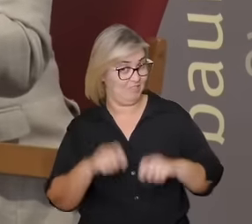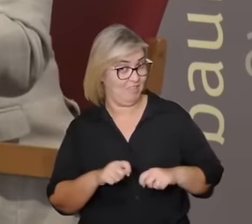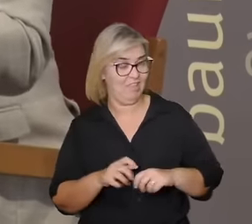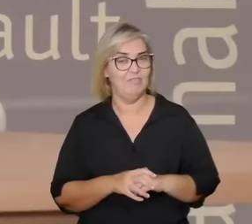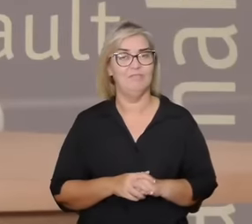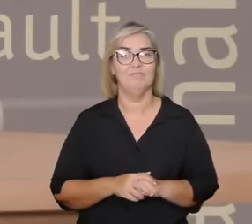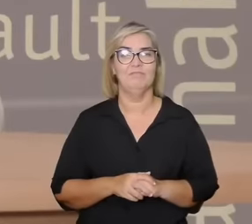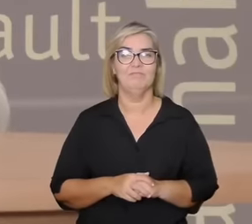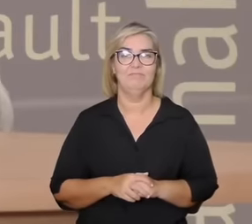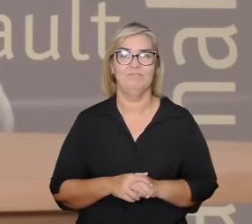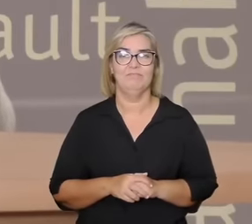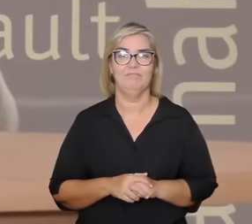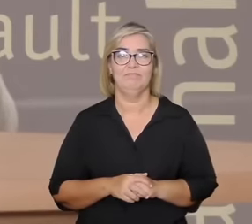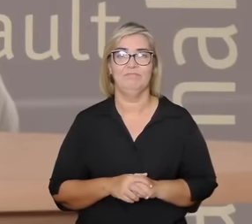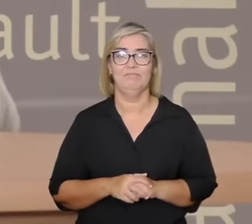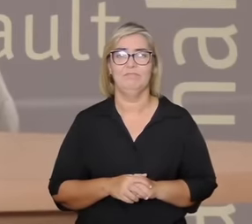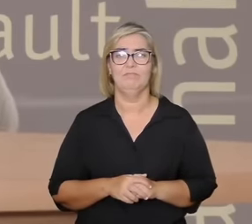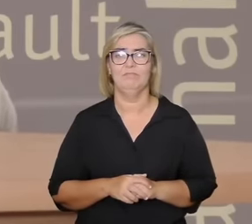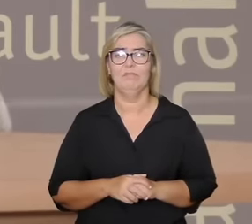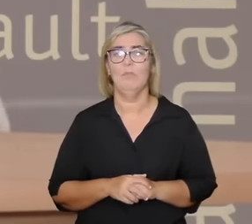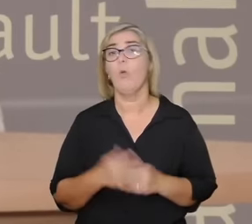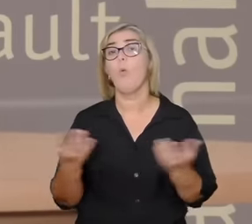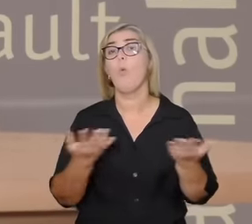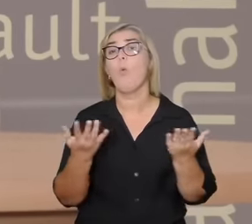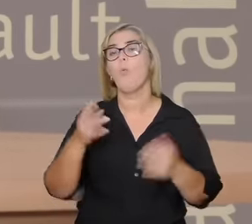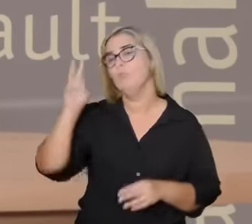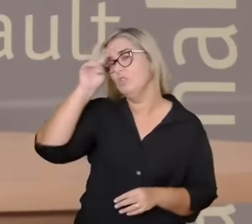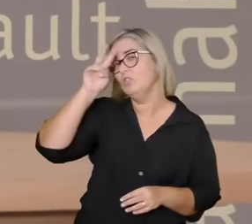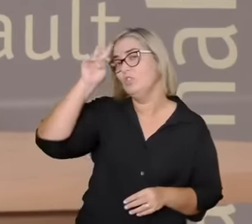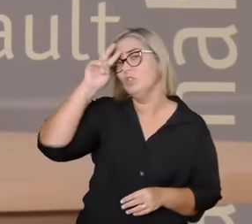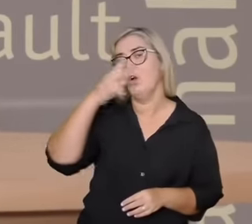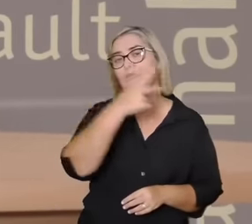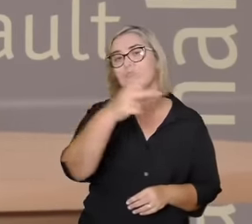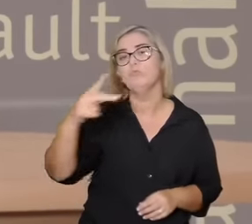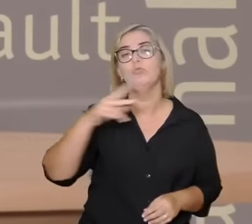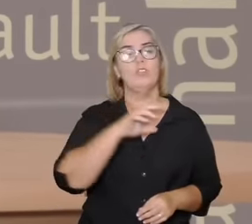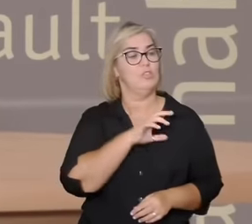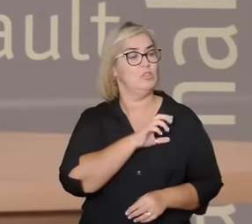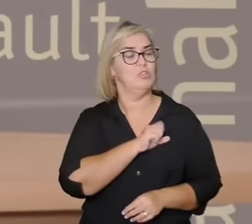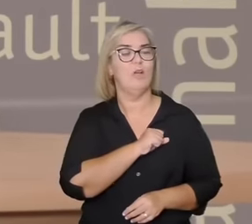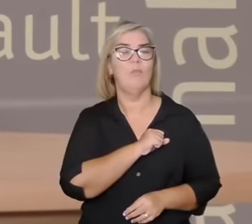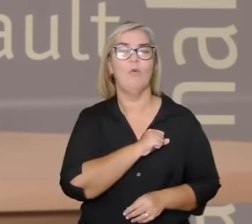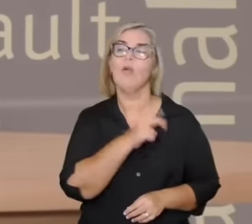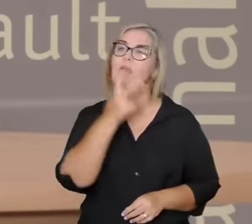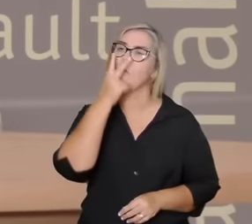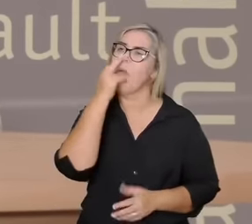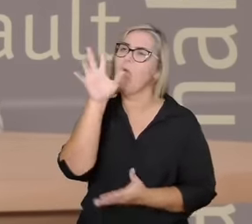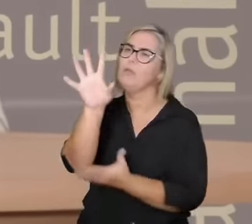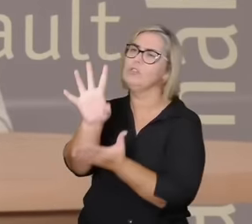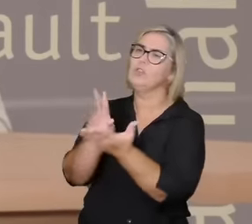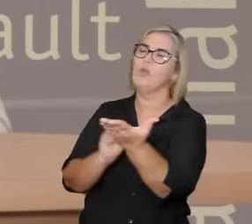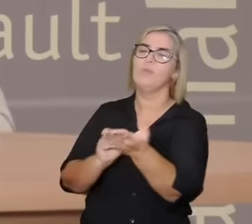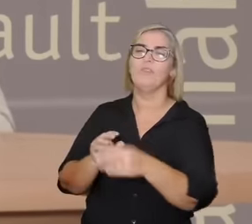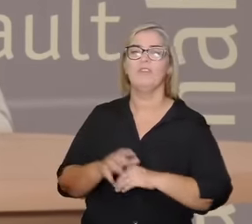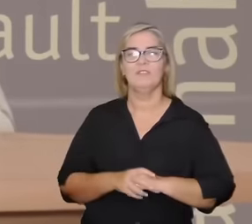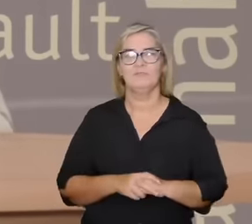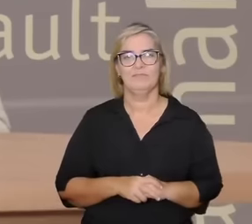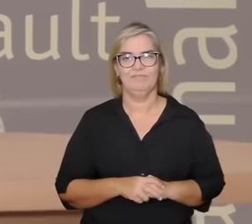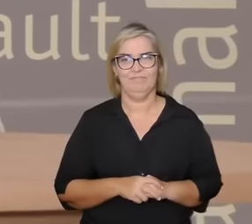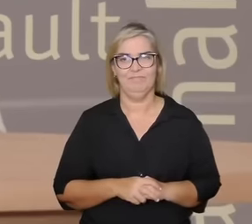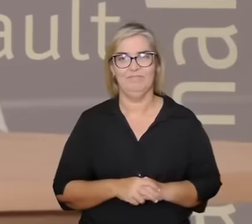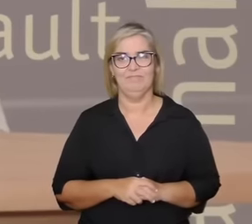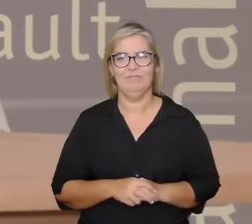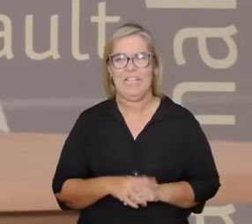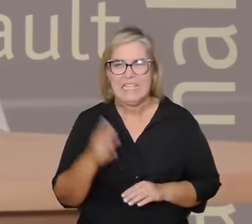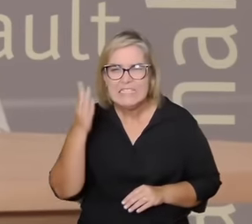quais são as maneiras quais são as histórias de amor que nos inspiram porque a narrativa faz muito isso festa de